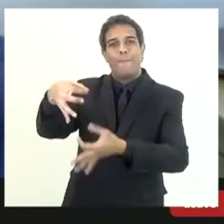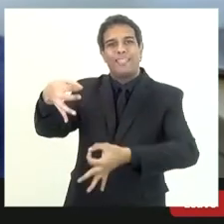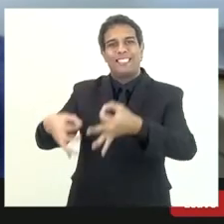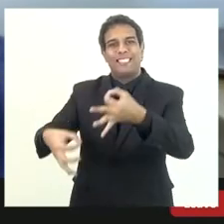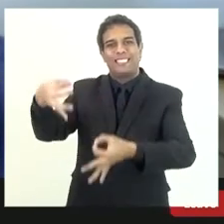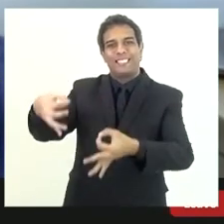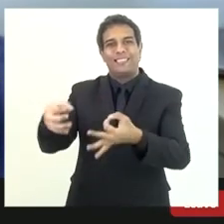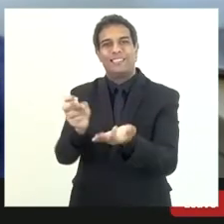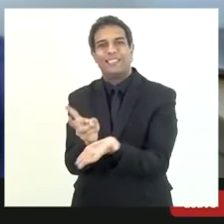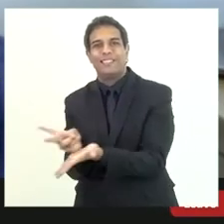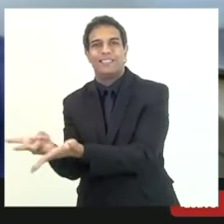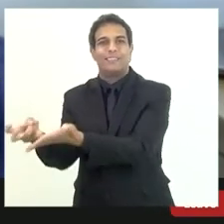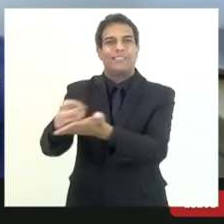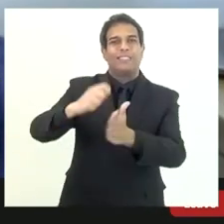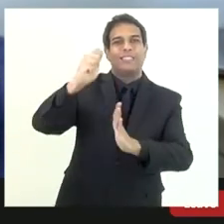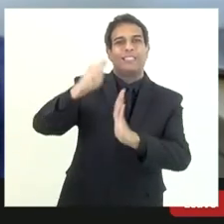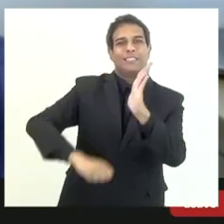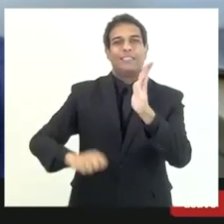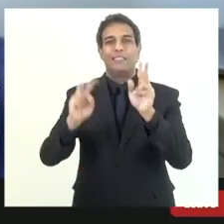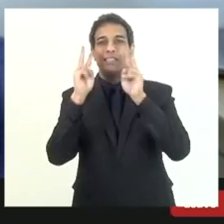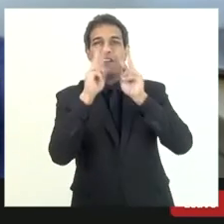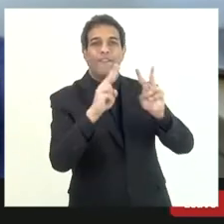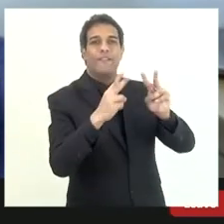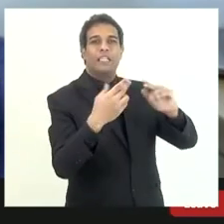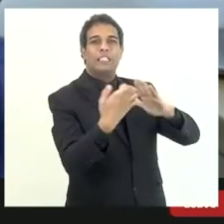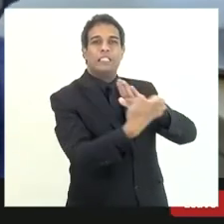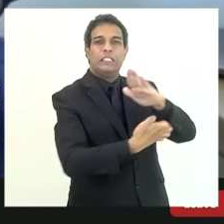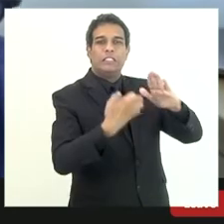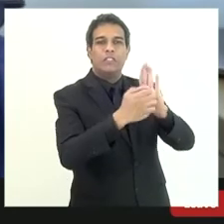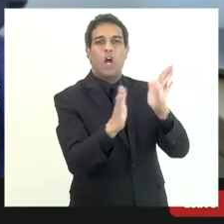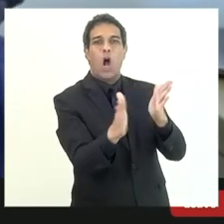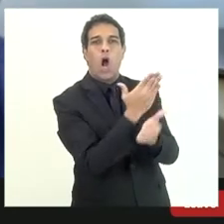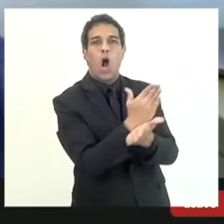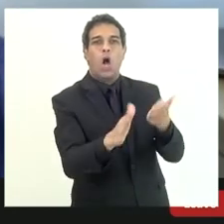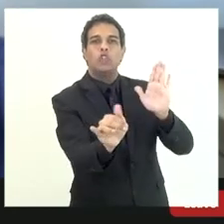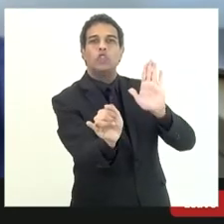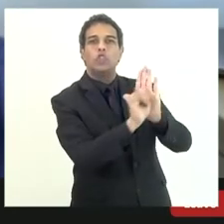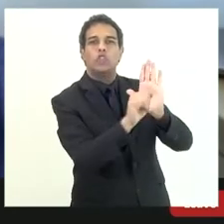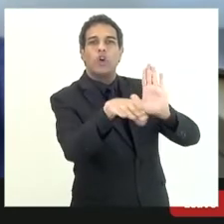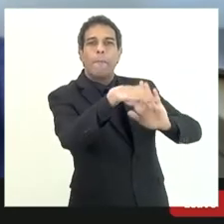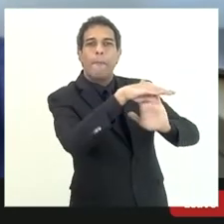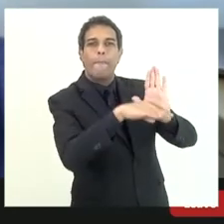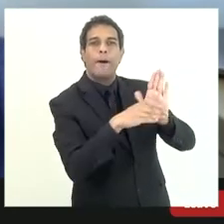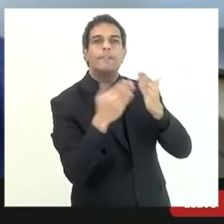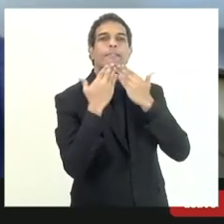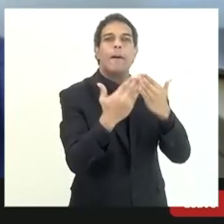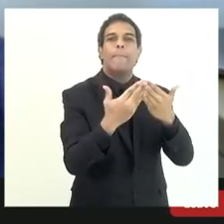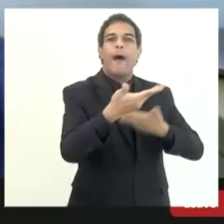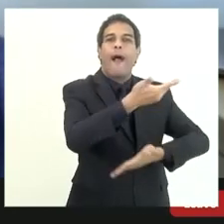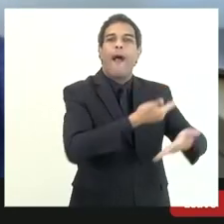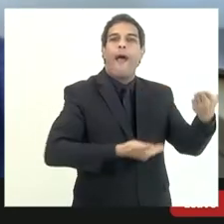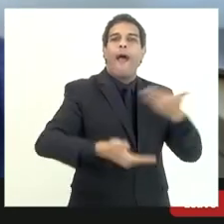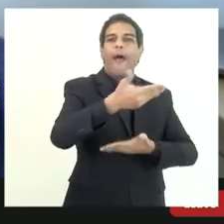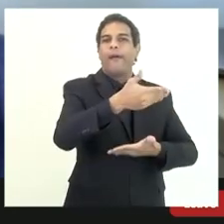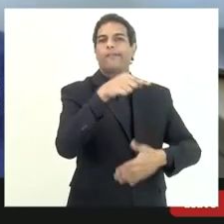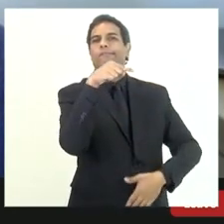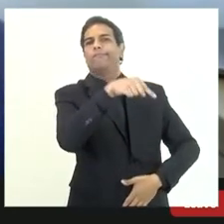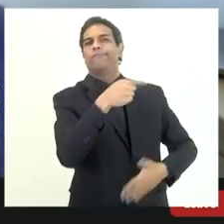apurar a possibilidade de regularidade em editais de licitação de contas de